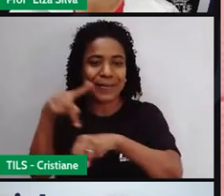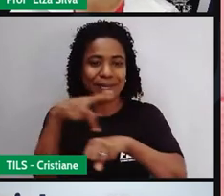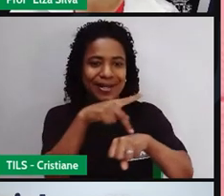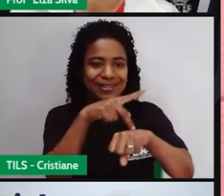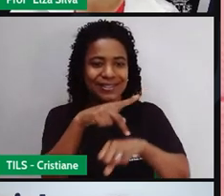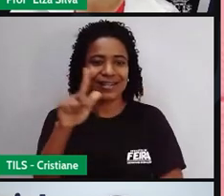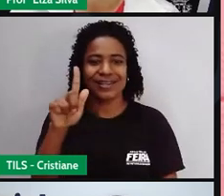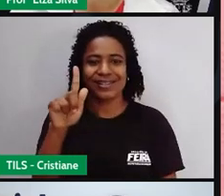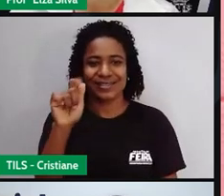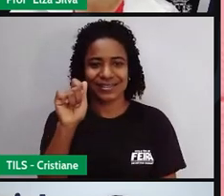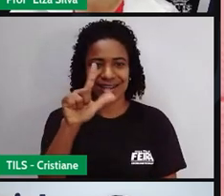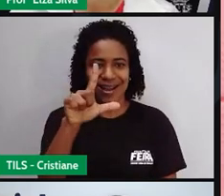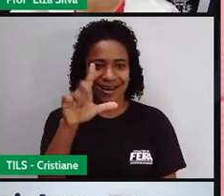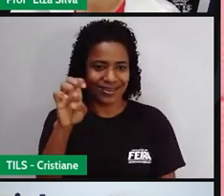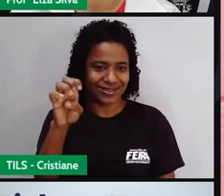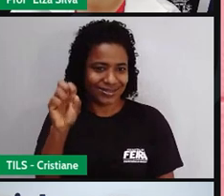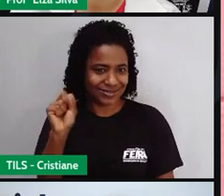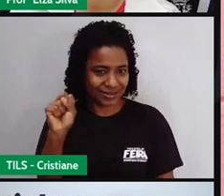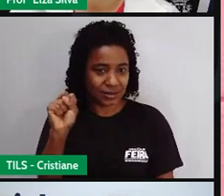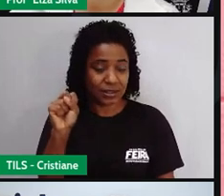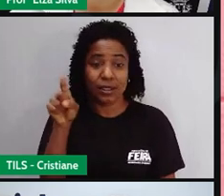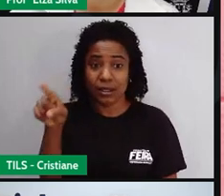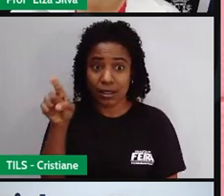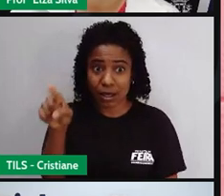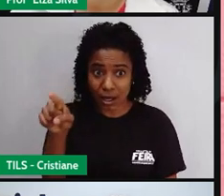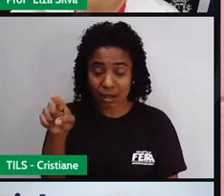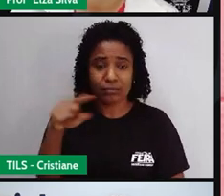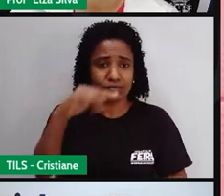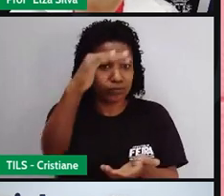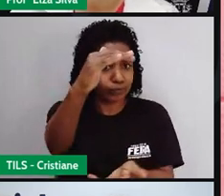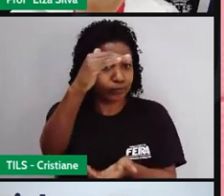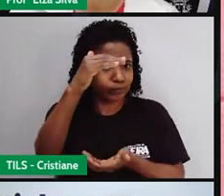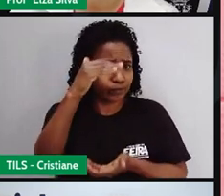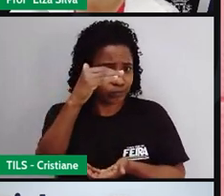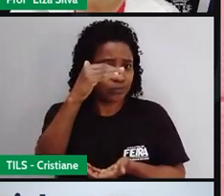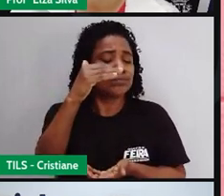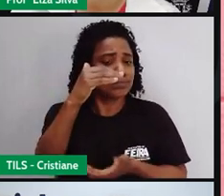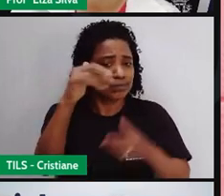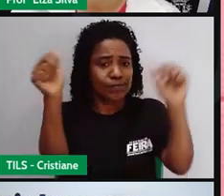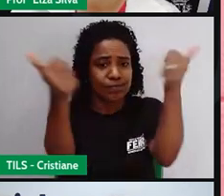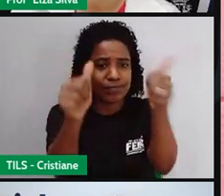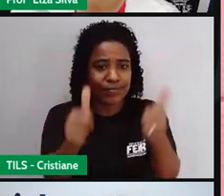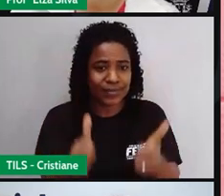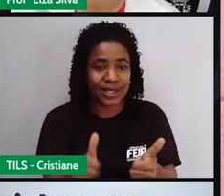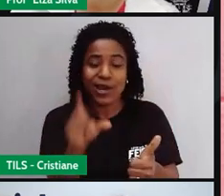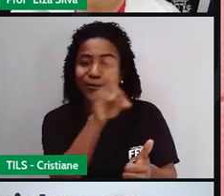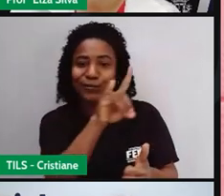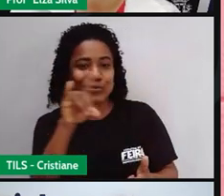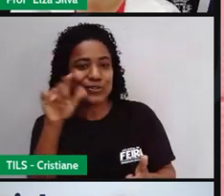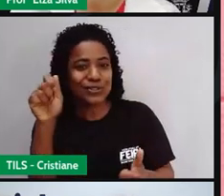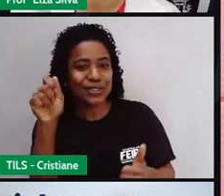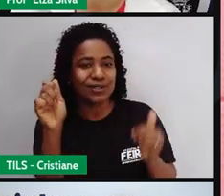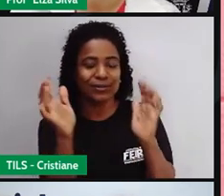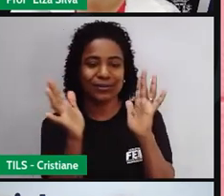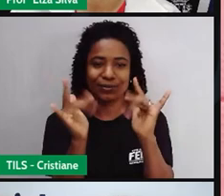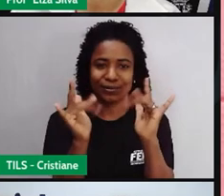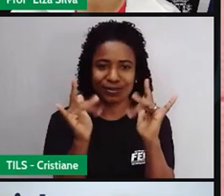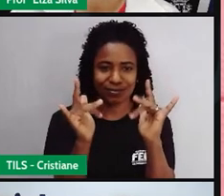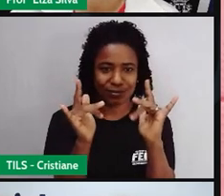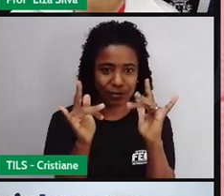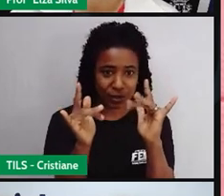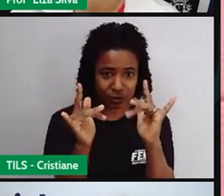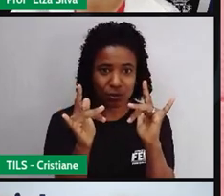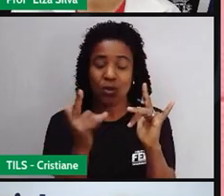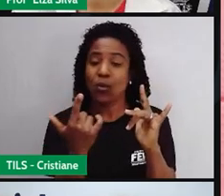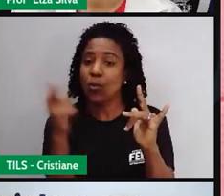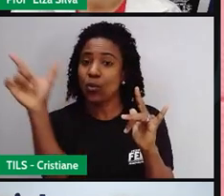santa padroeira que representa esse momento da comemoração do dia dos namorados. E também acontece em um outro